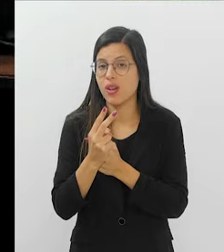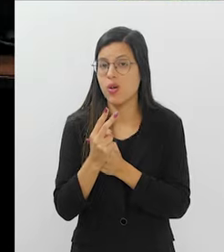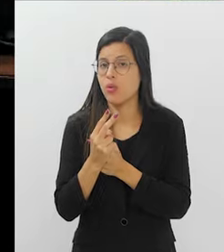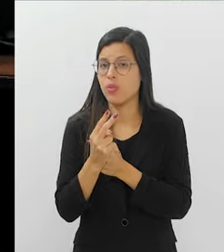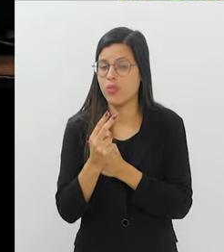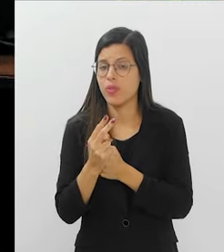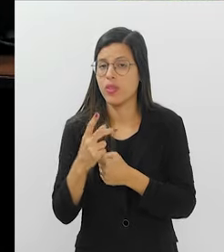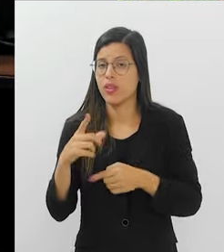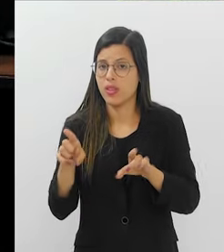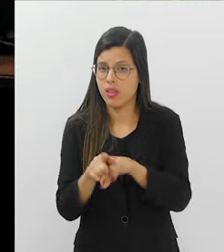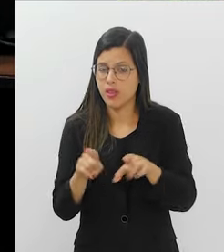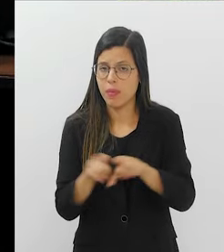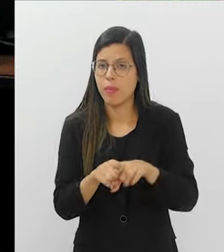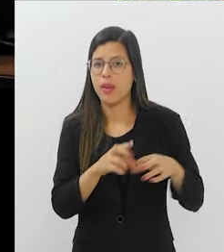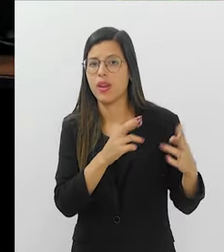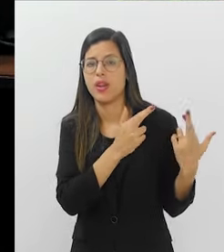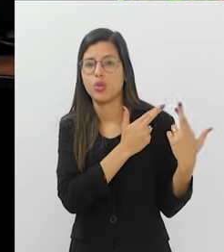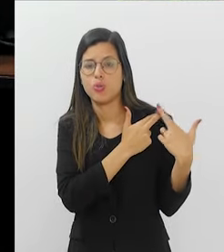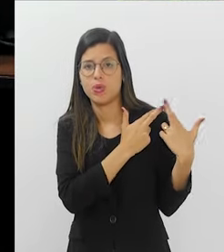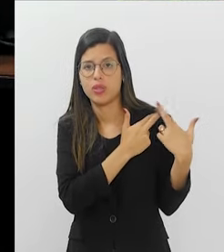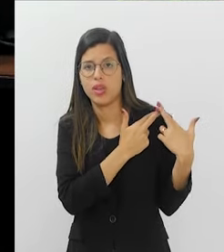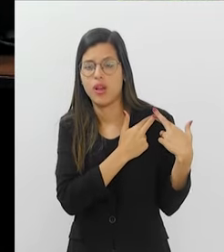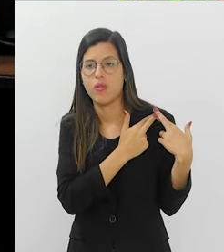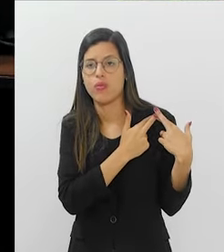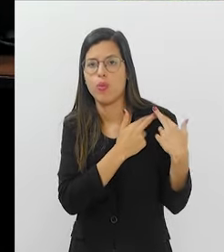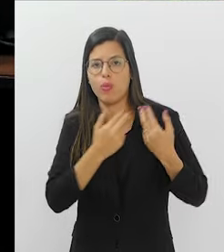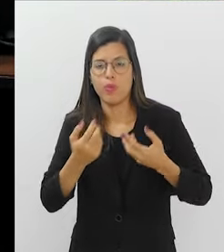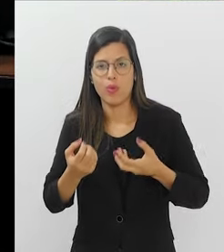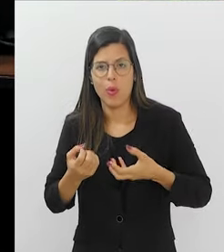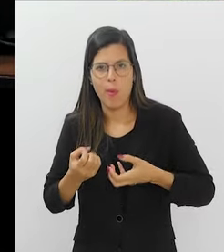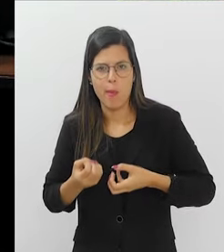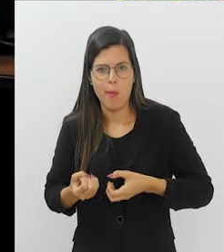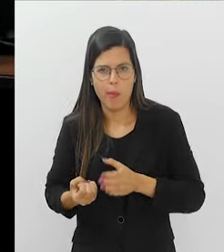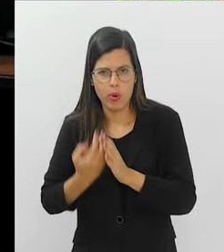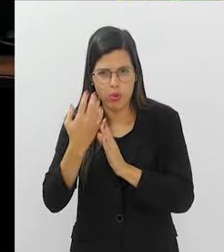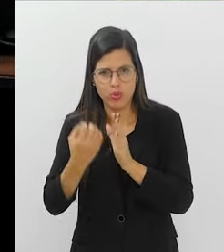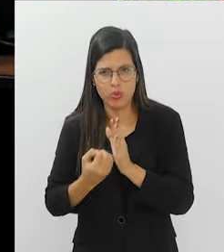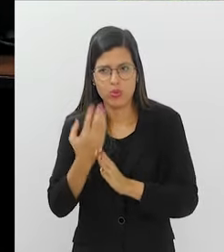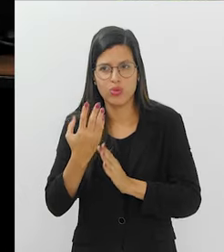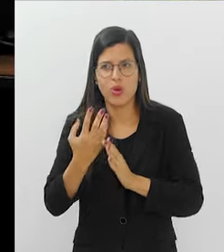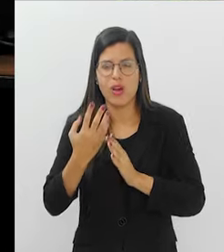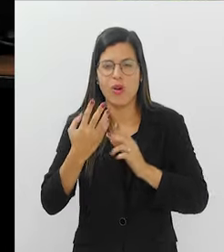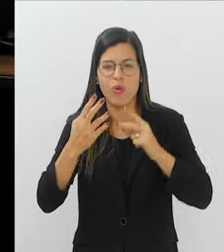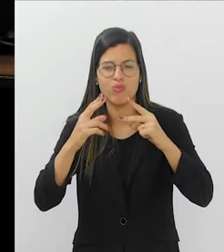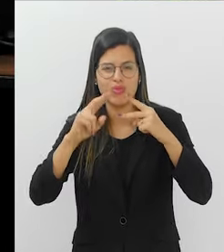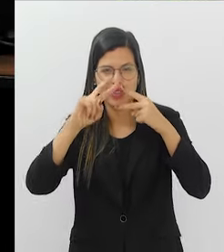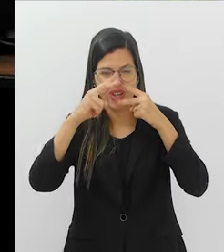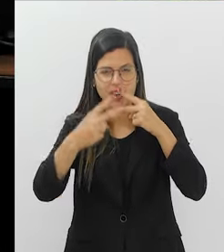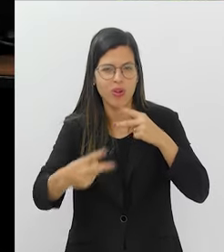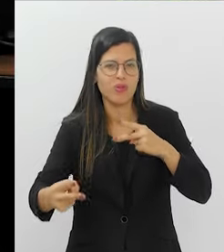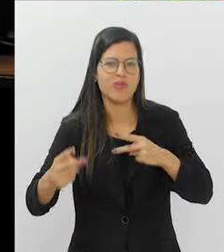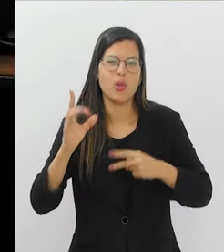proteção. Ele é responsável pela produção de alguns neurotransmissores, como